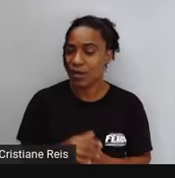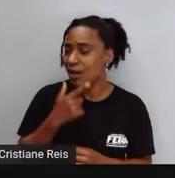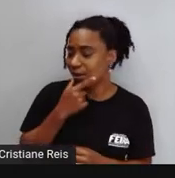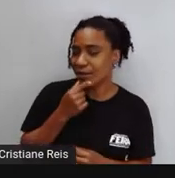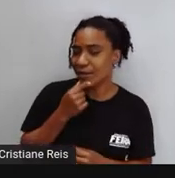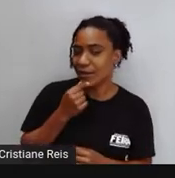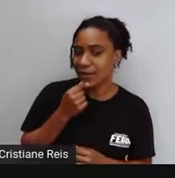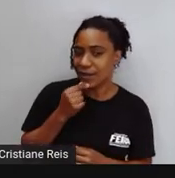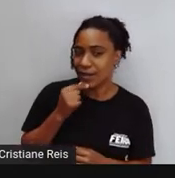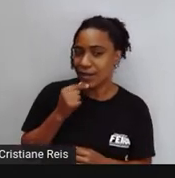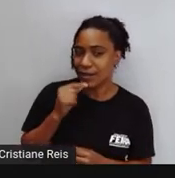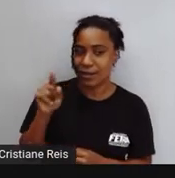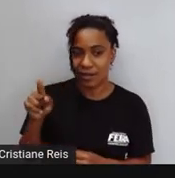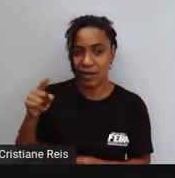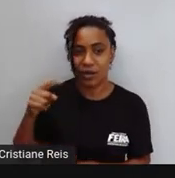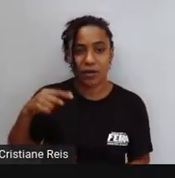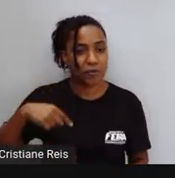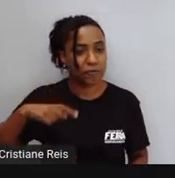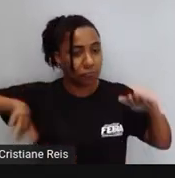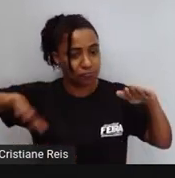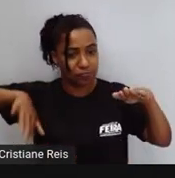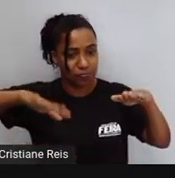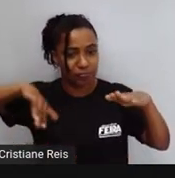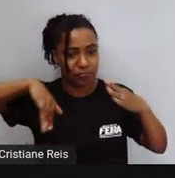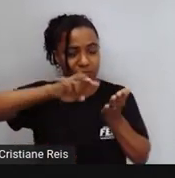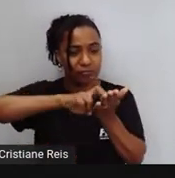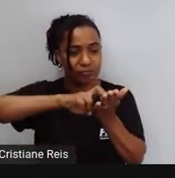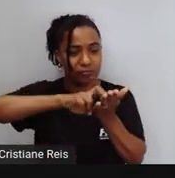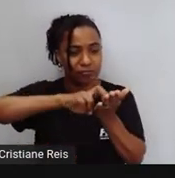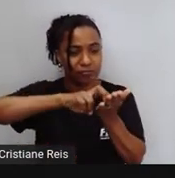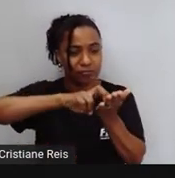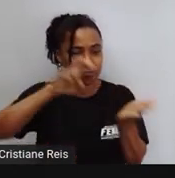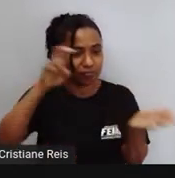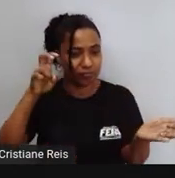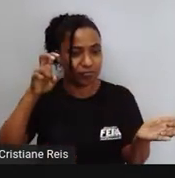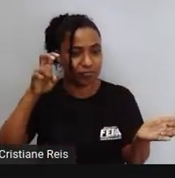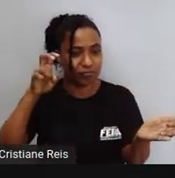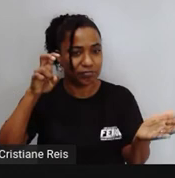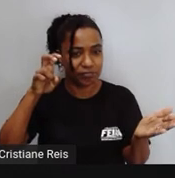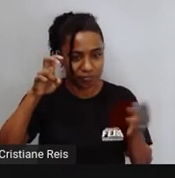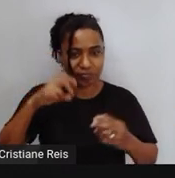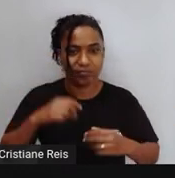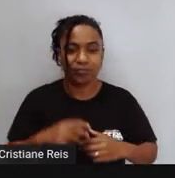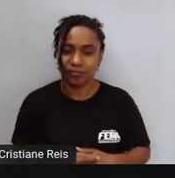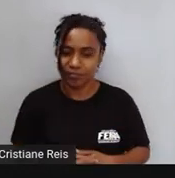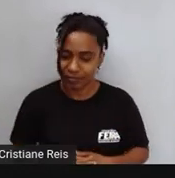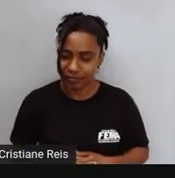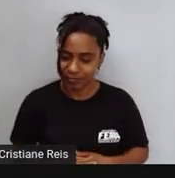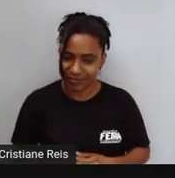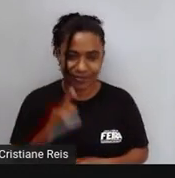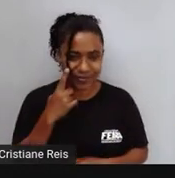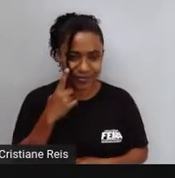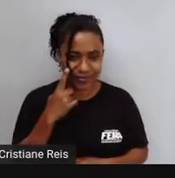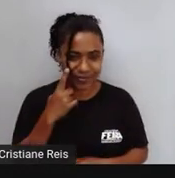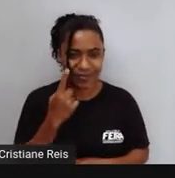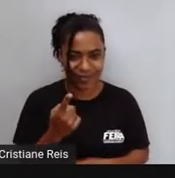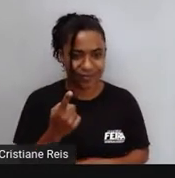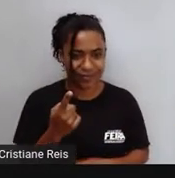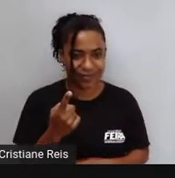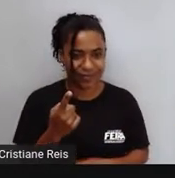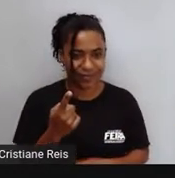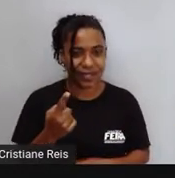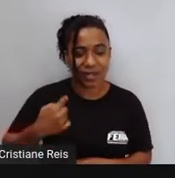Pela manhã Vejam que went É o passado do verbo go Swim Ele foi